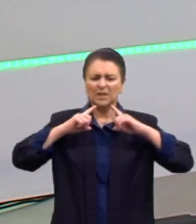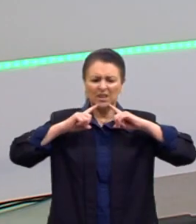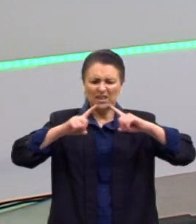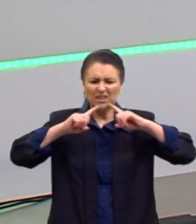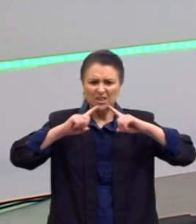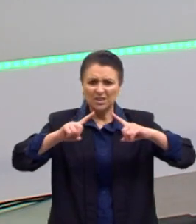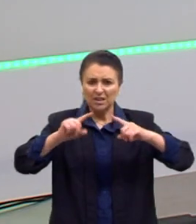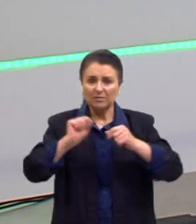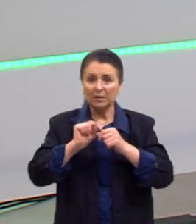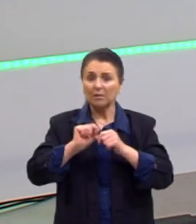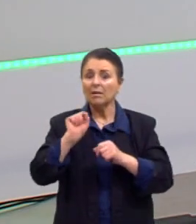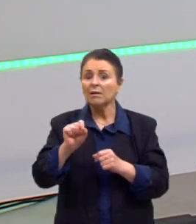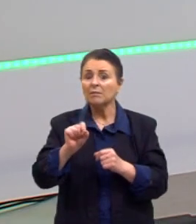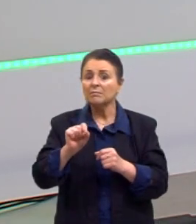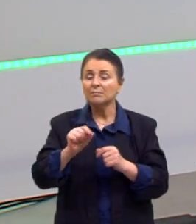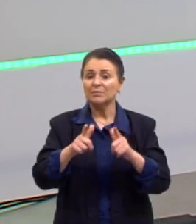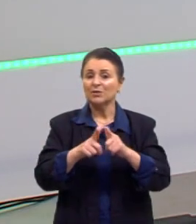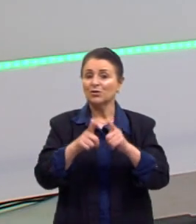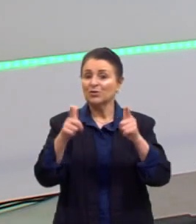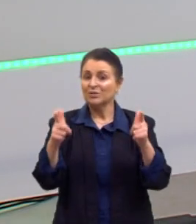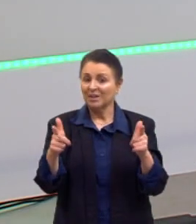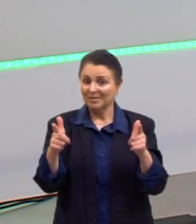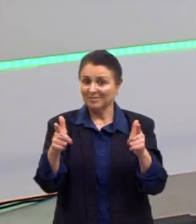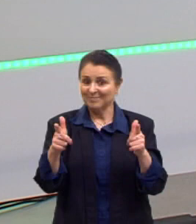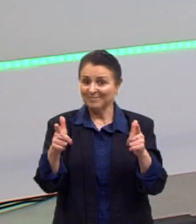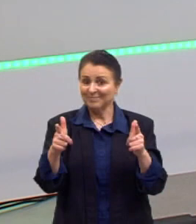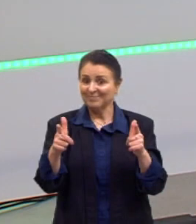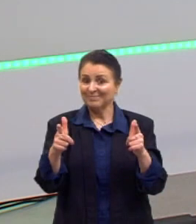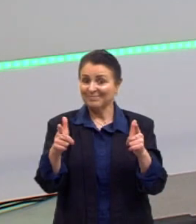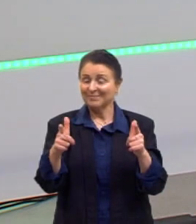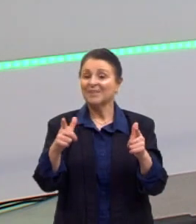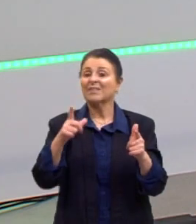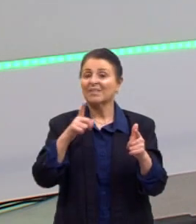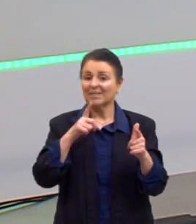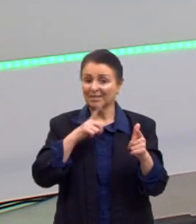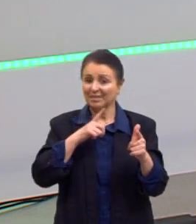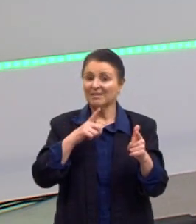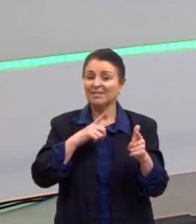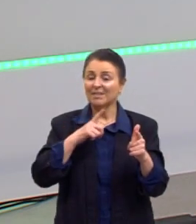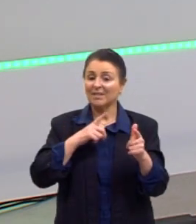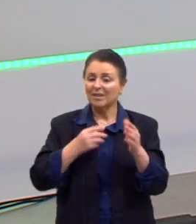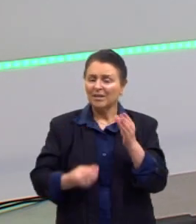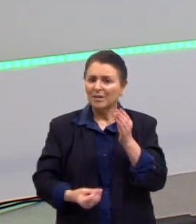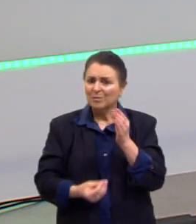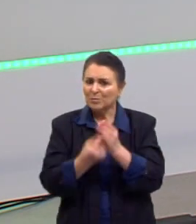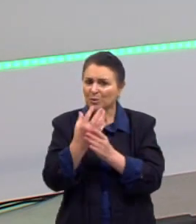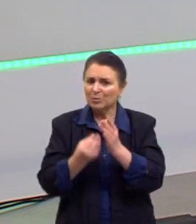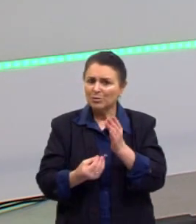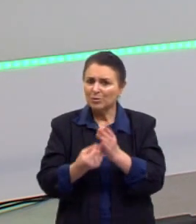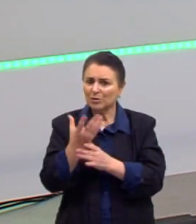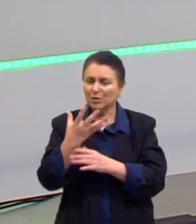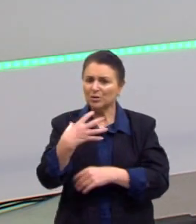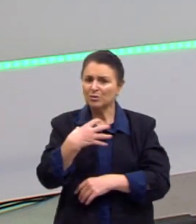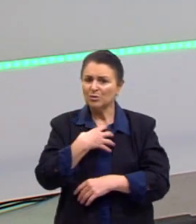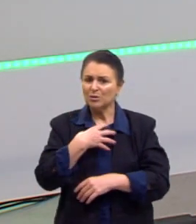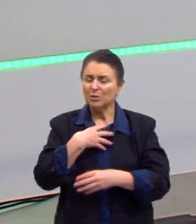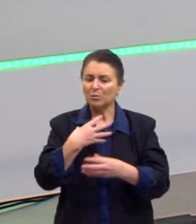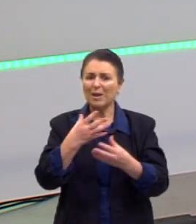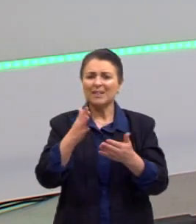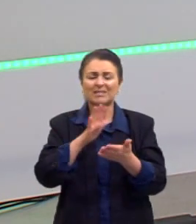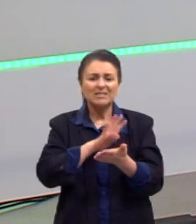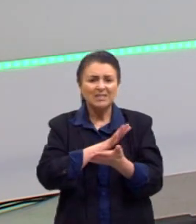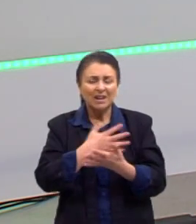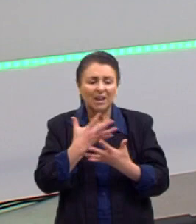é feita aos jornais, que, em tese, teriam que produzir isso de uma forma mais lenta, porque eles